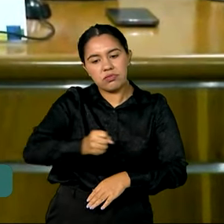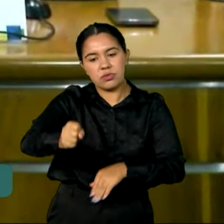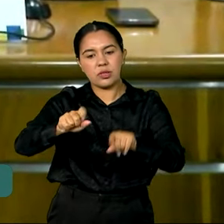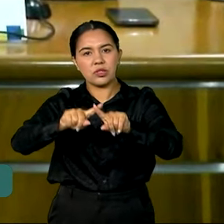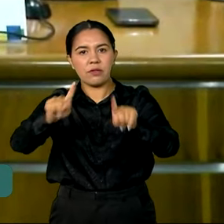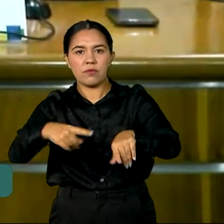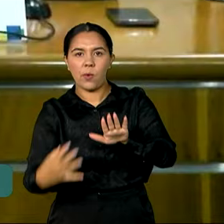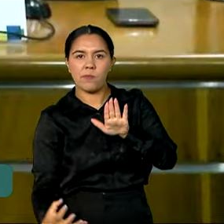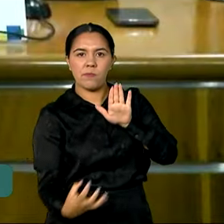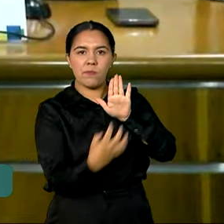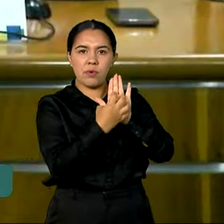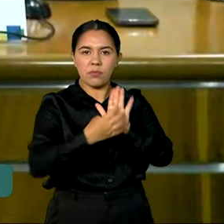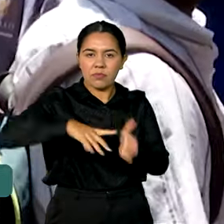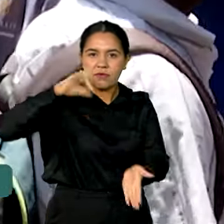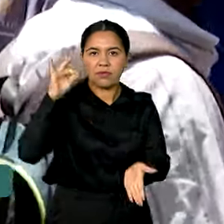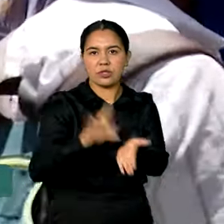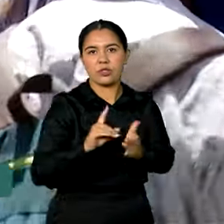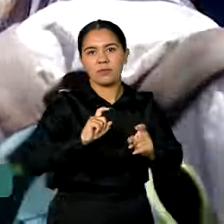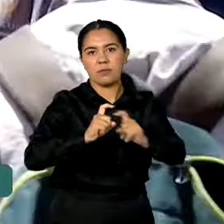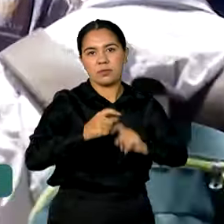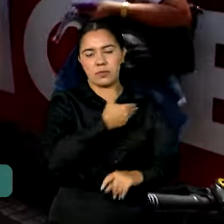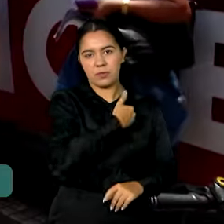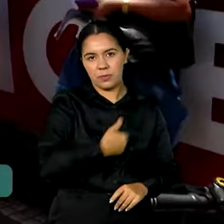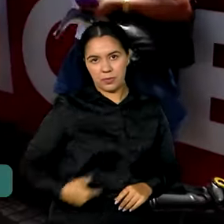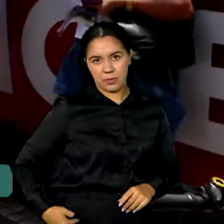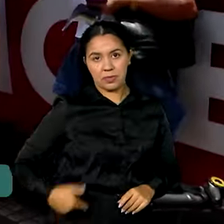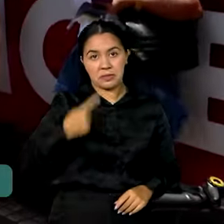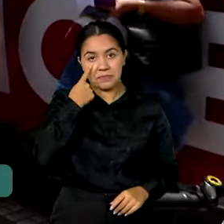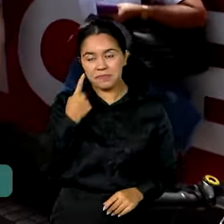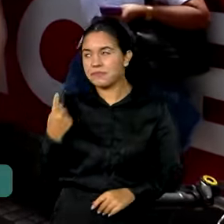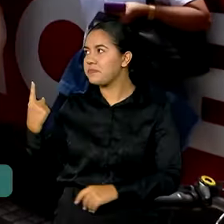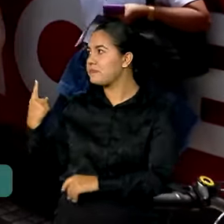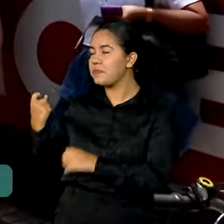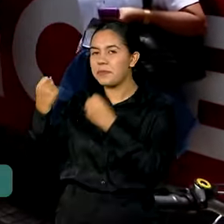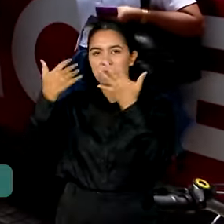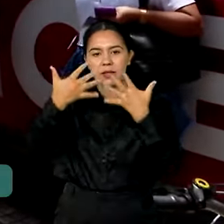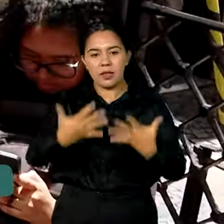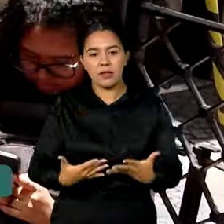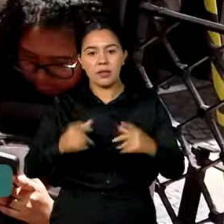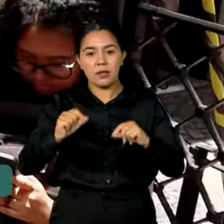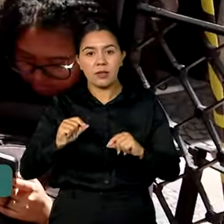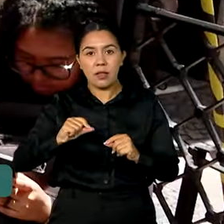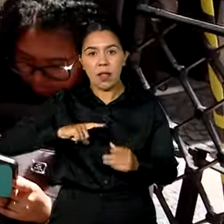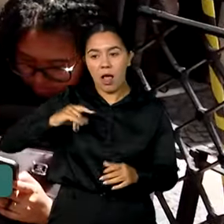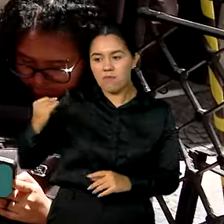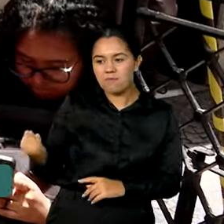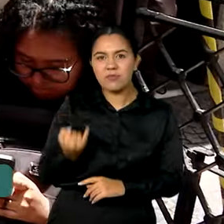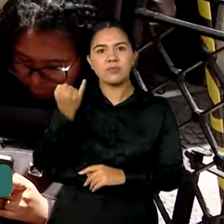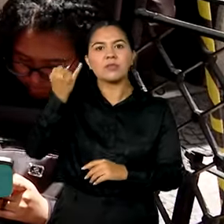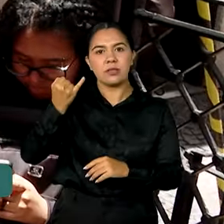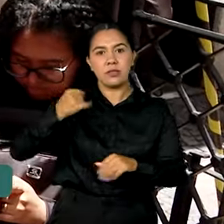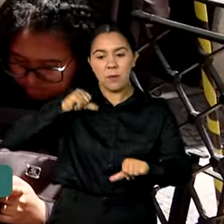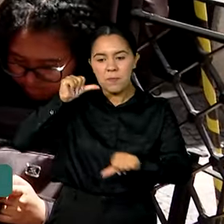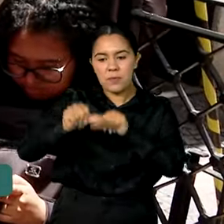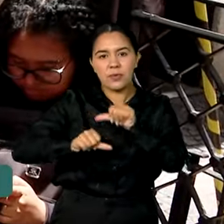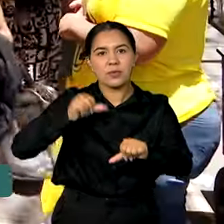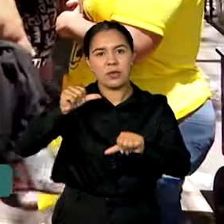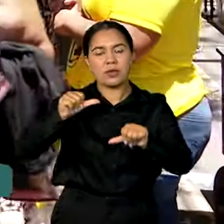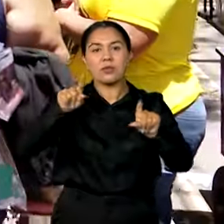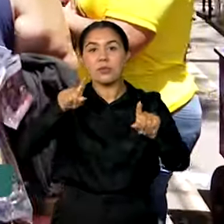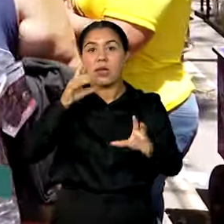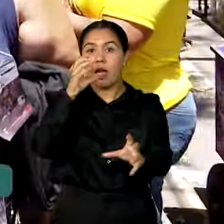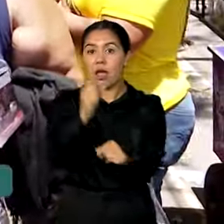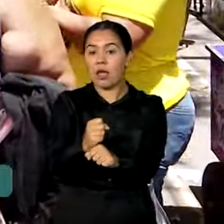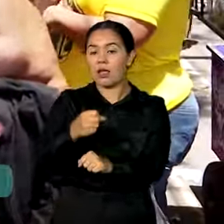forma efetiva na administração pública. Uma das mudanças mais significativas do acordo é a habilitação de mais de 32